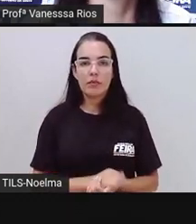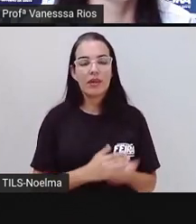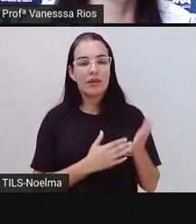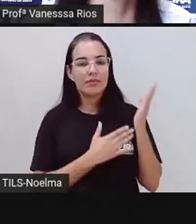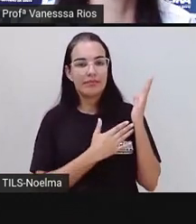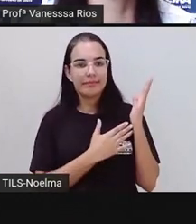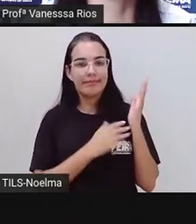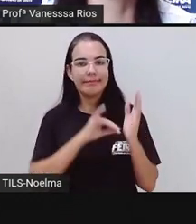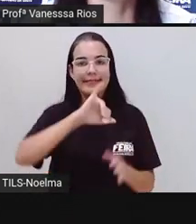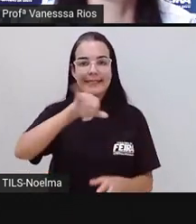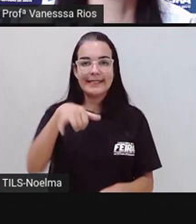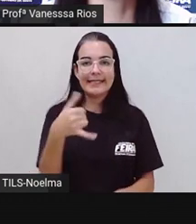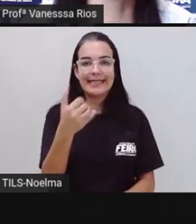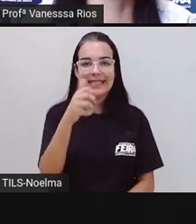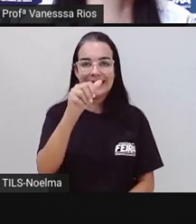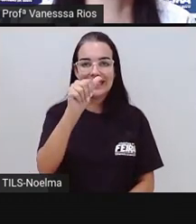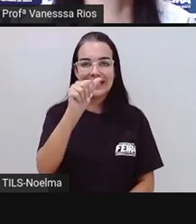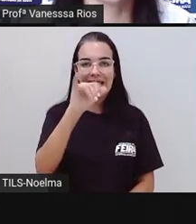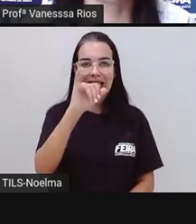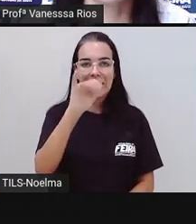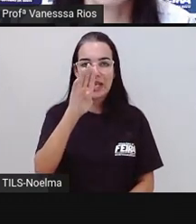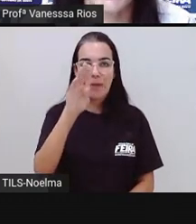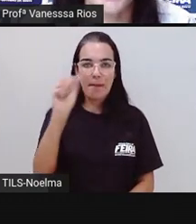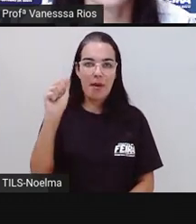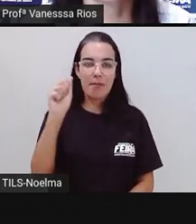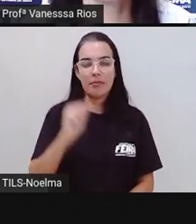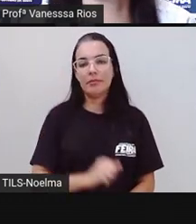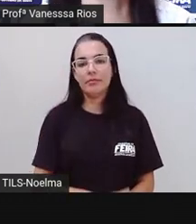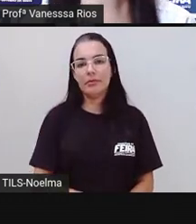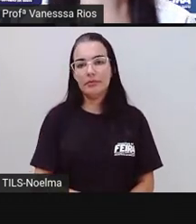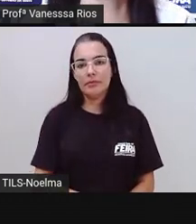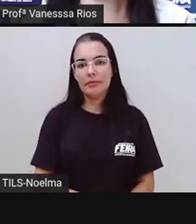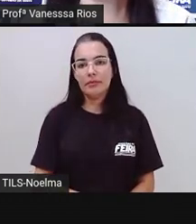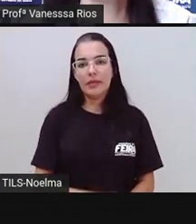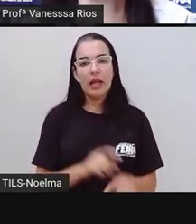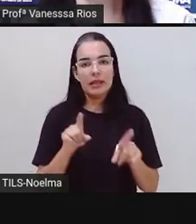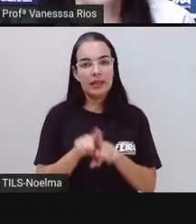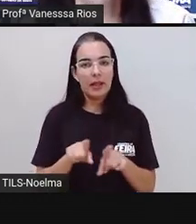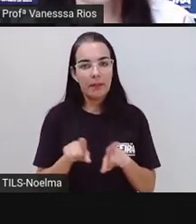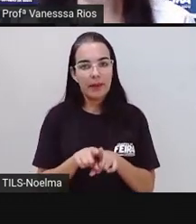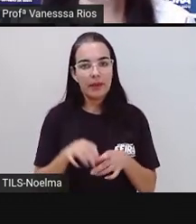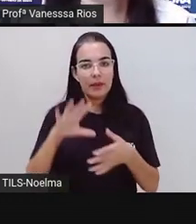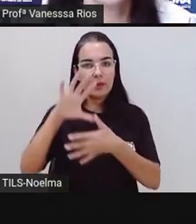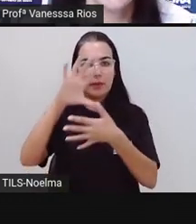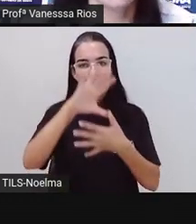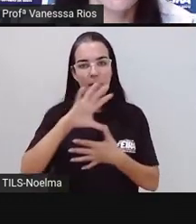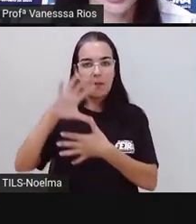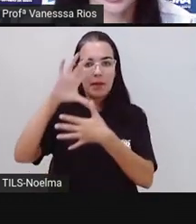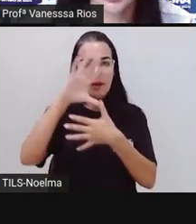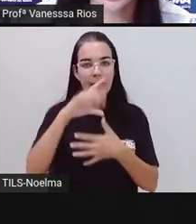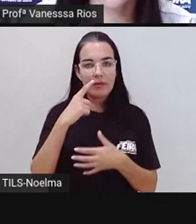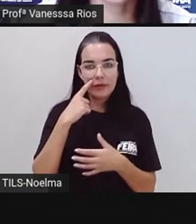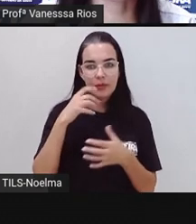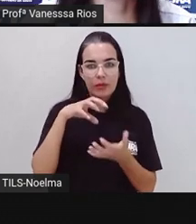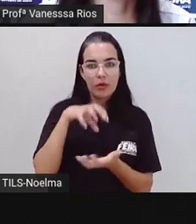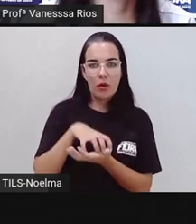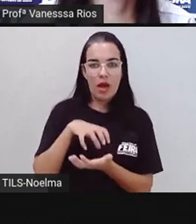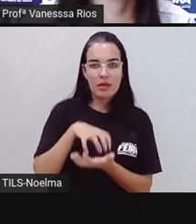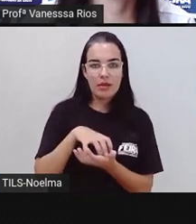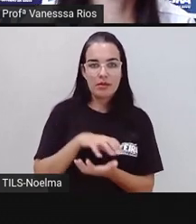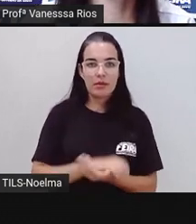E nós temos agora o distrito de Jaíba. E aí a novamente no mapa observa a localização.